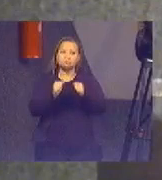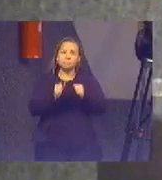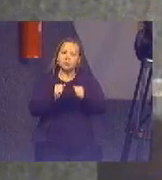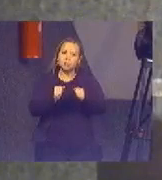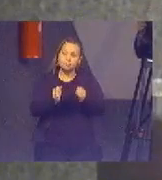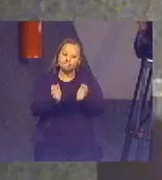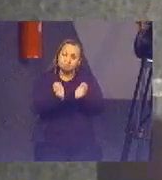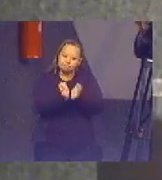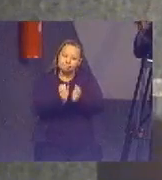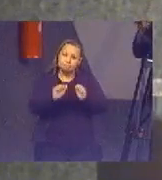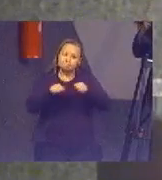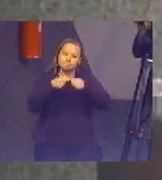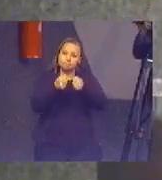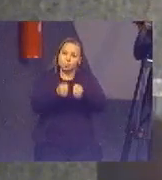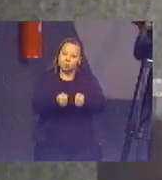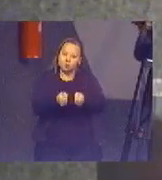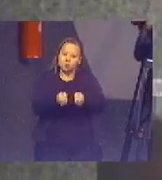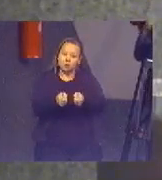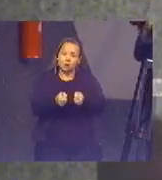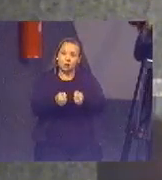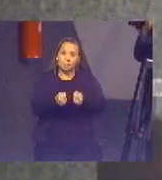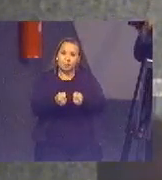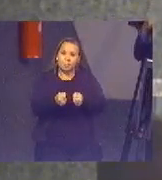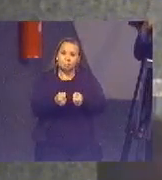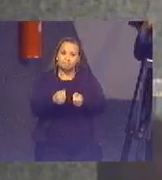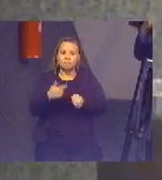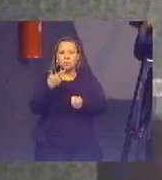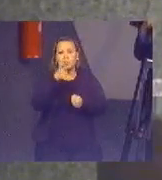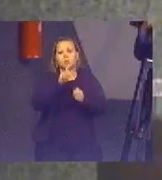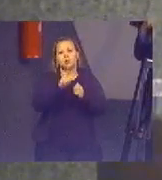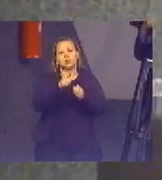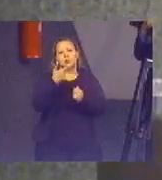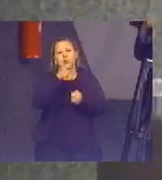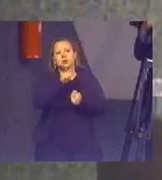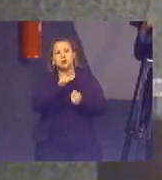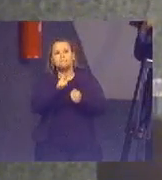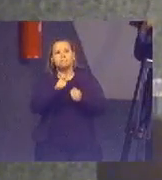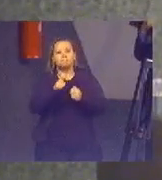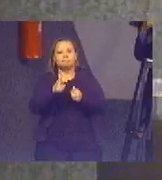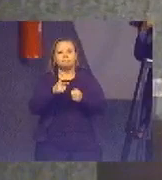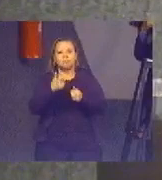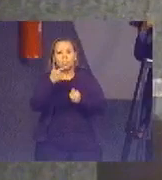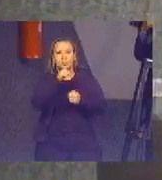atingir os objetivos de desenvolvimento sustentável de uma maneira mais racional.